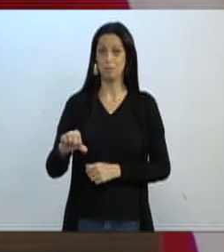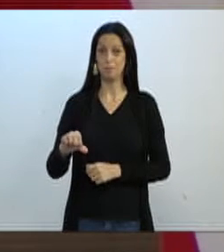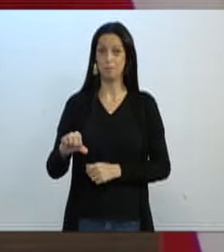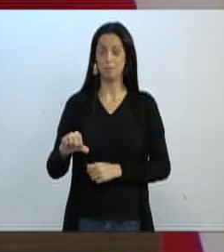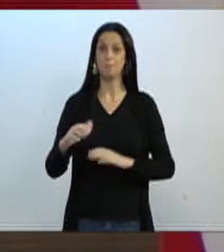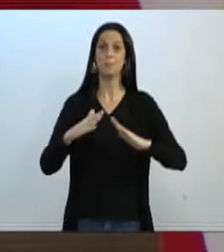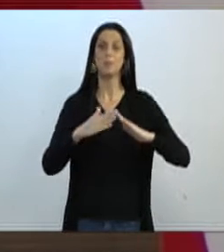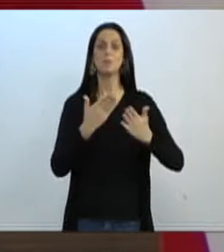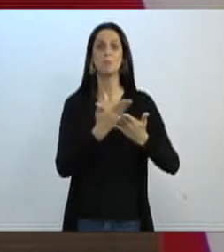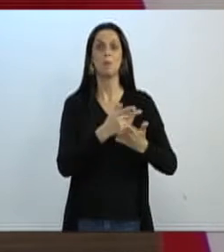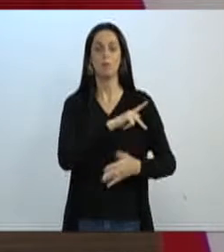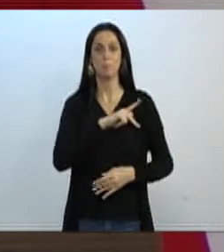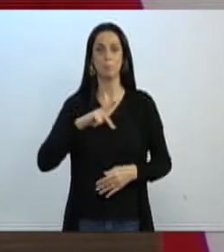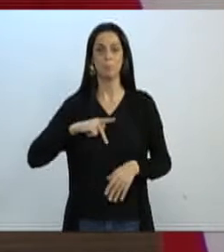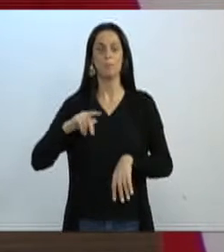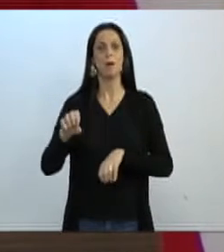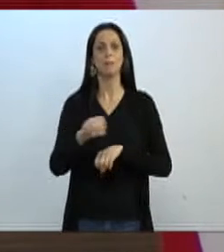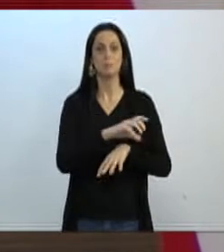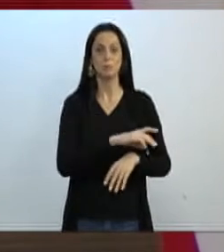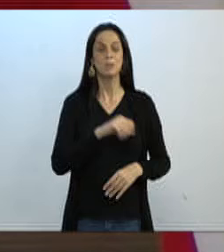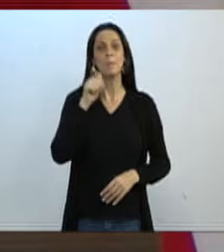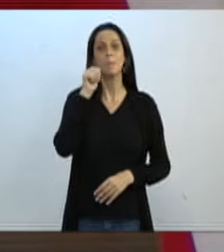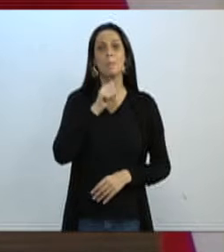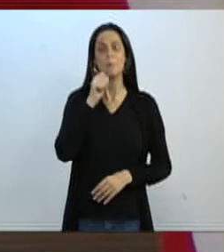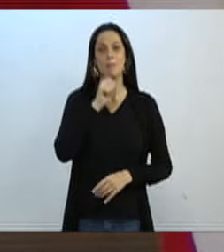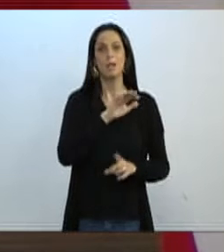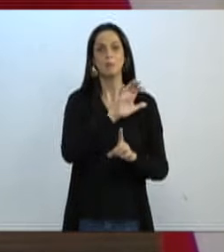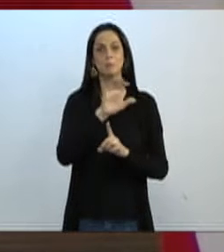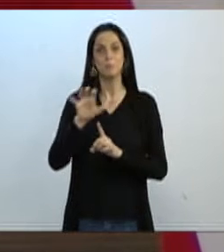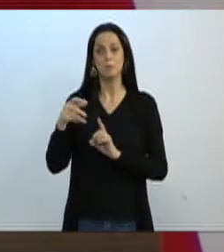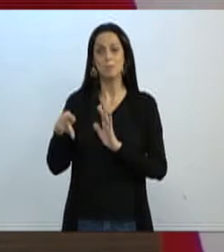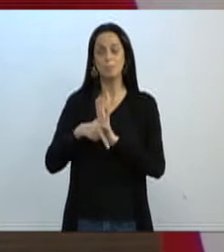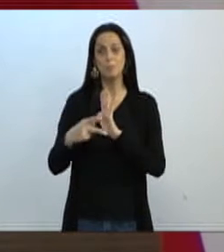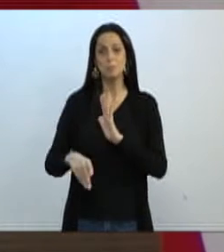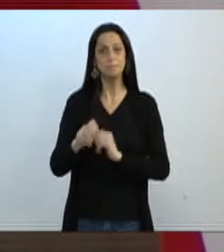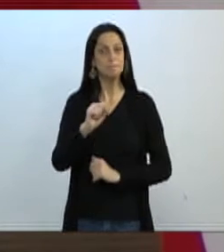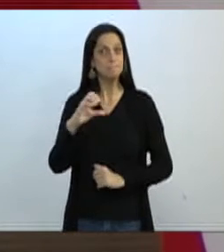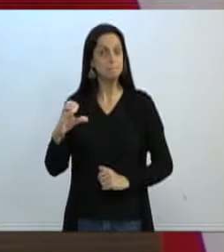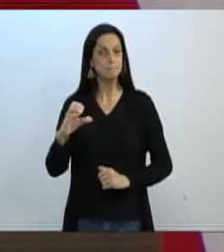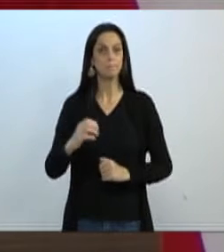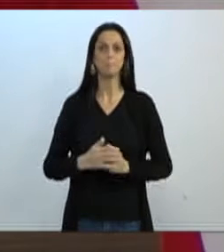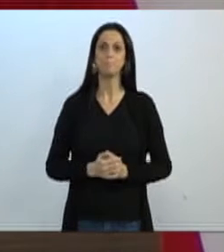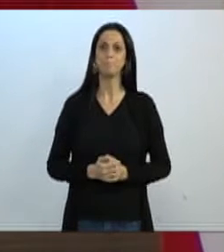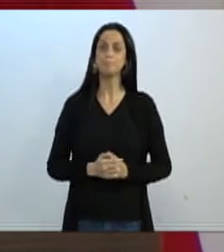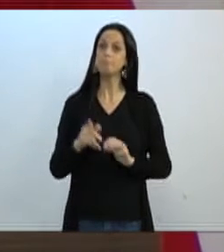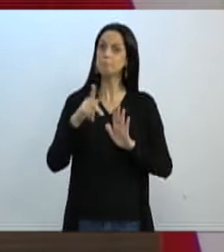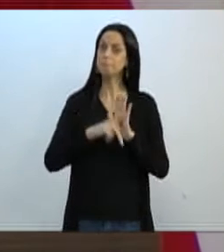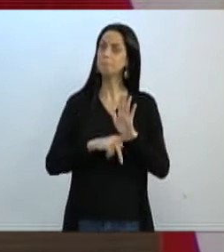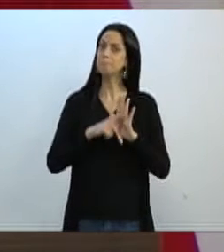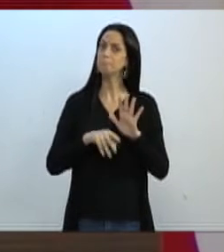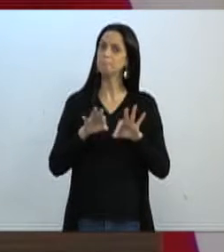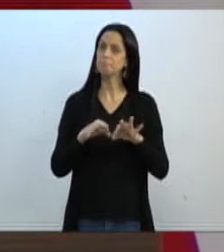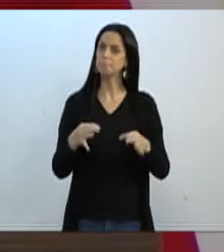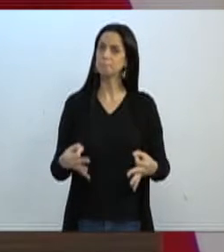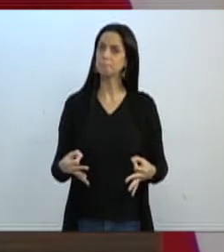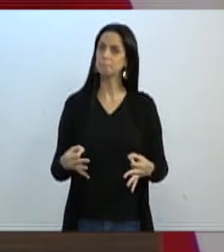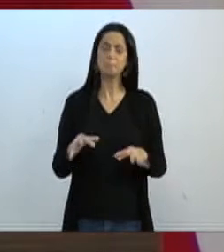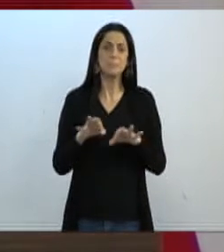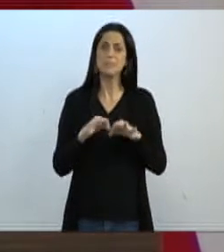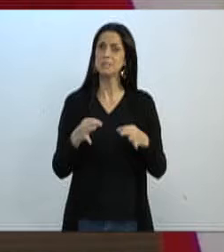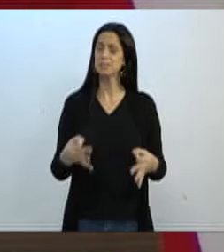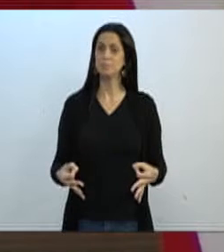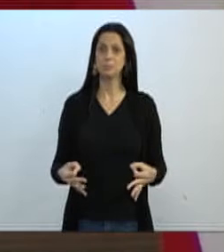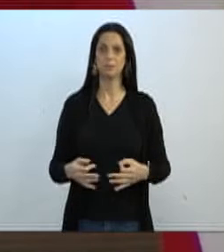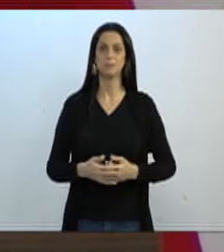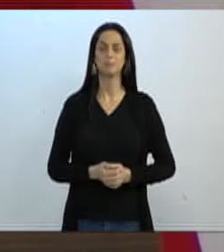pública a respeito de mulheres influentes em nosso Estado. O projeto, ele é simples, ele é muito simples.